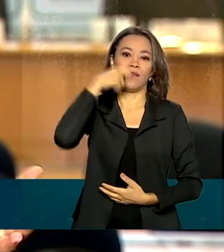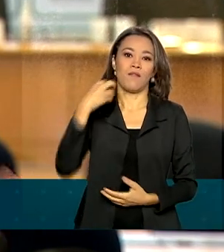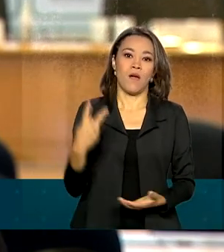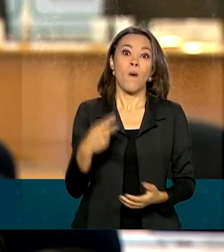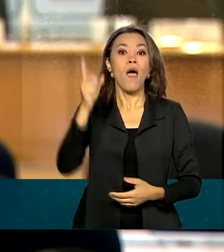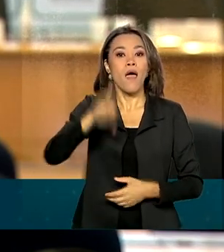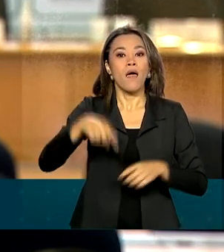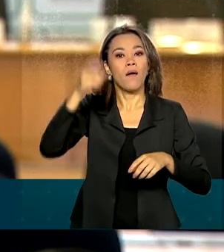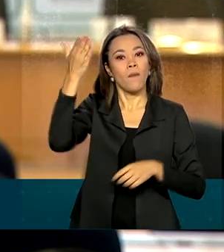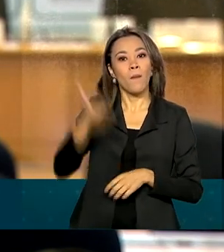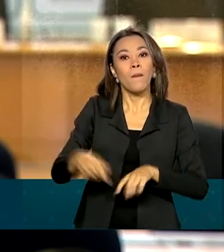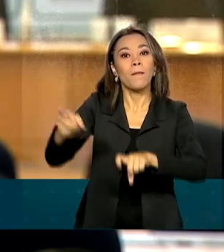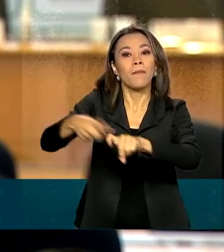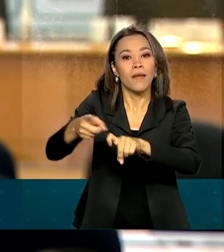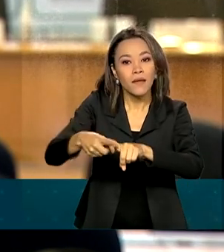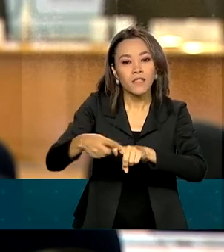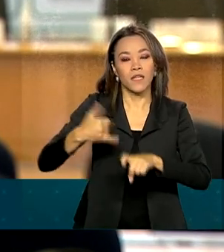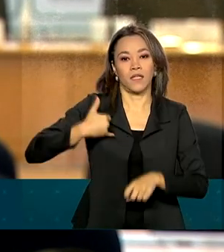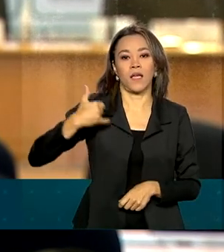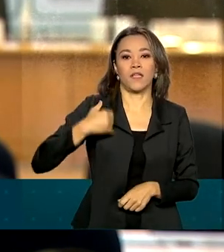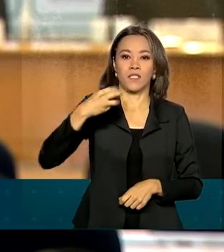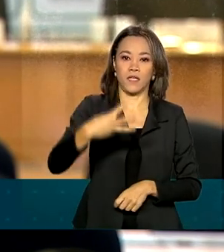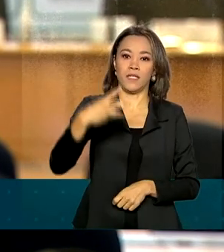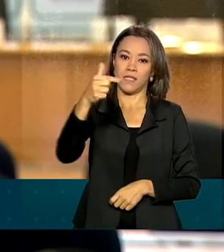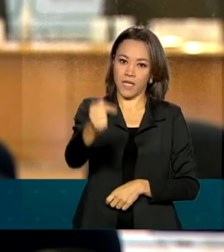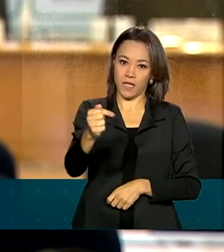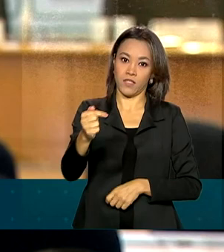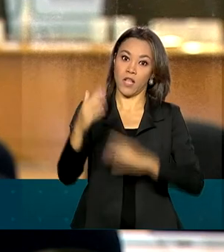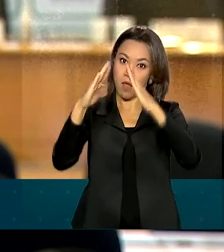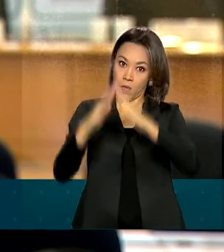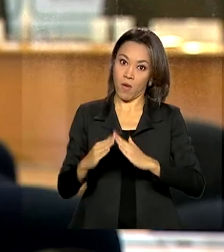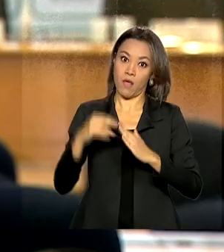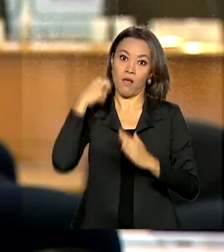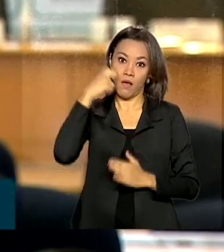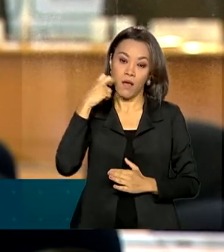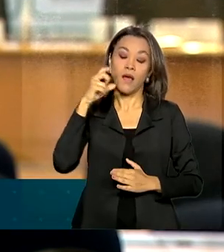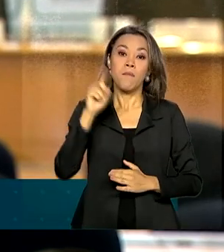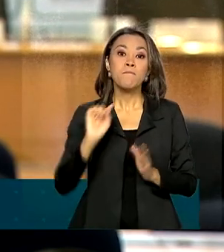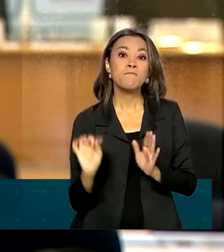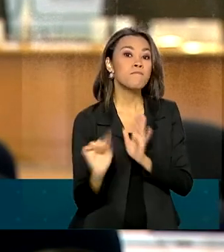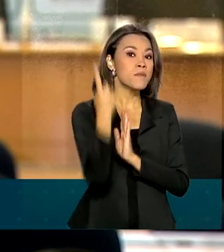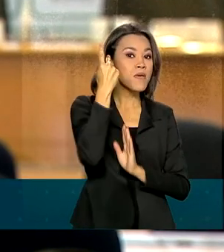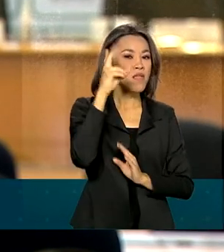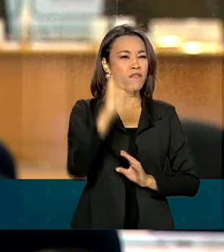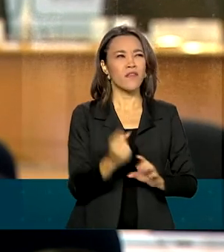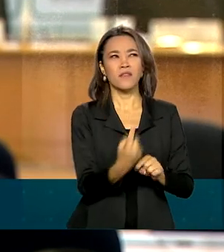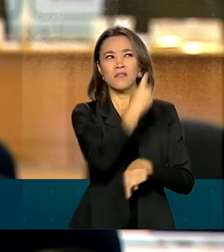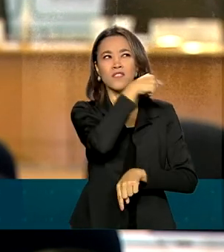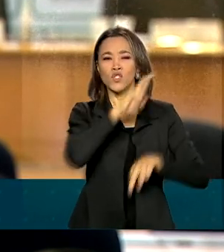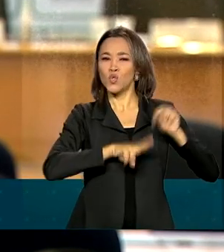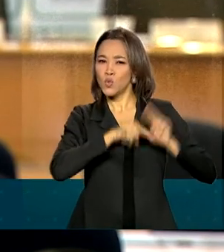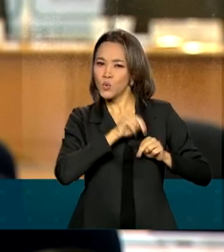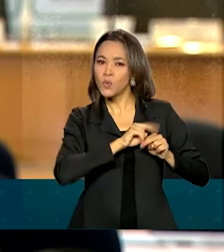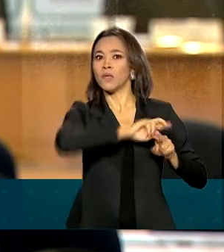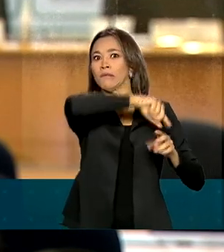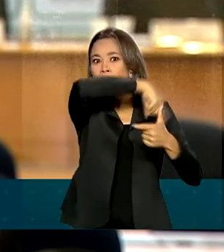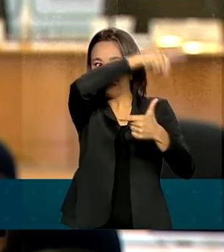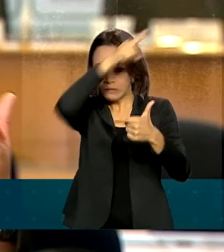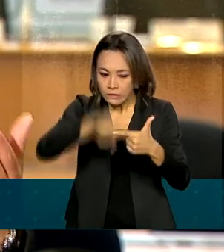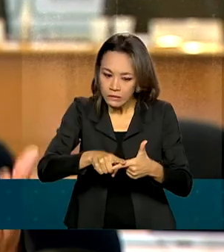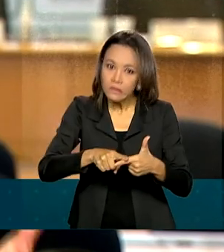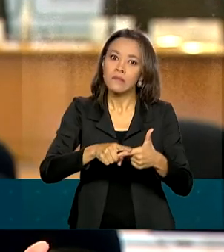saúde, tem 37 anos e mora em Natal. Ela foi infectada pela primeira vez em junho e, mais uma vez,